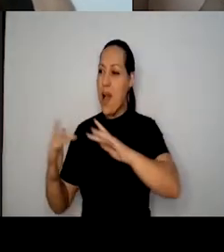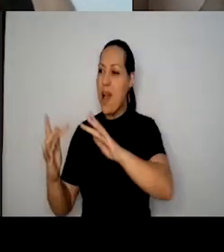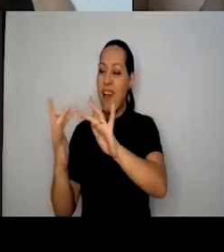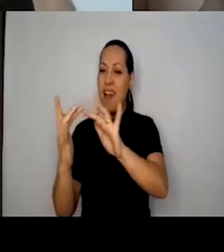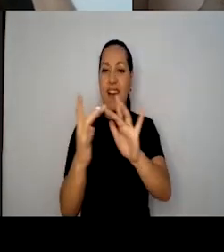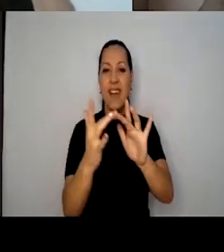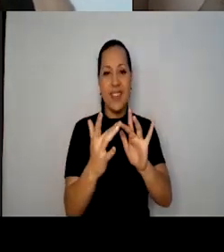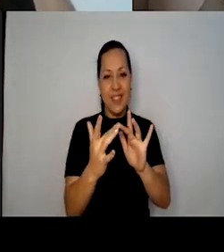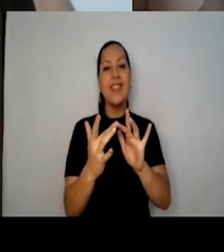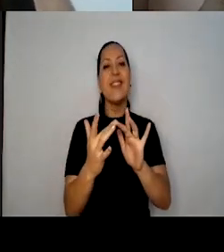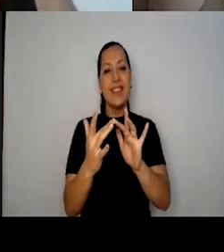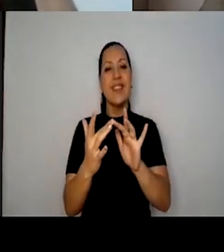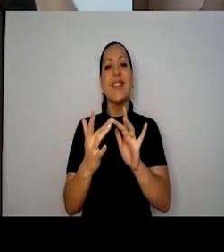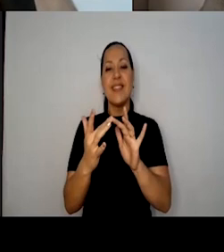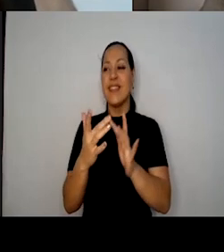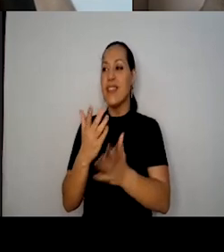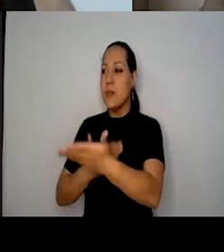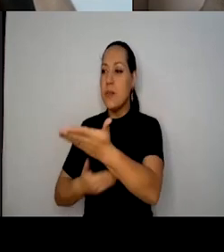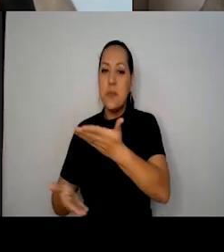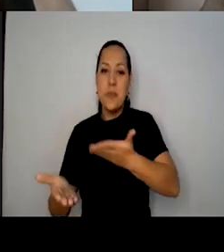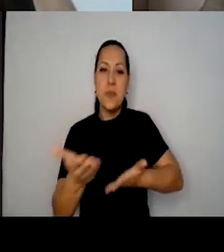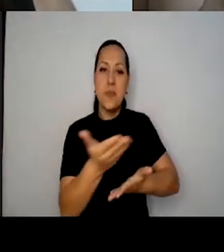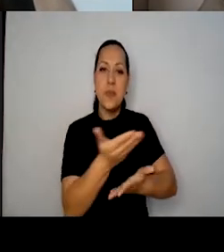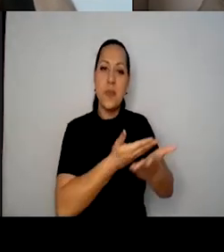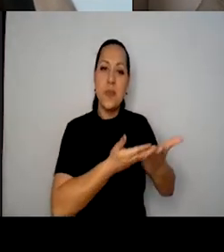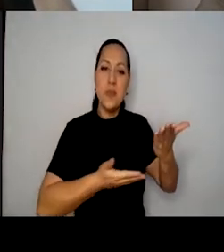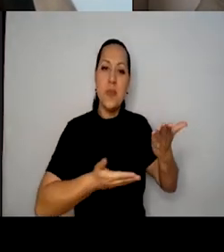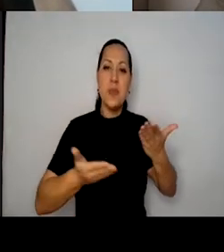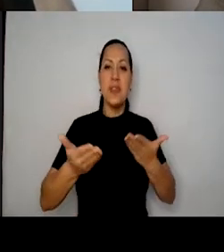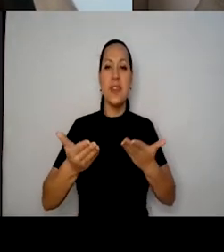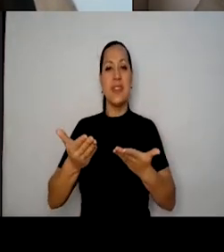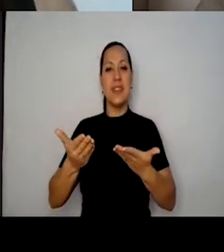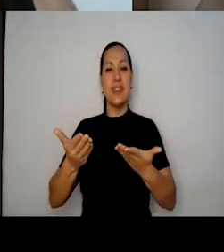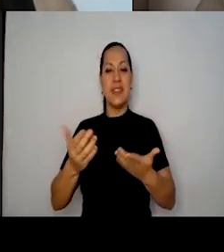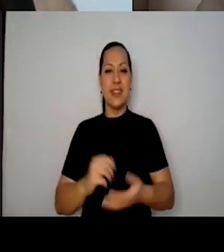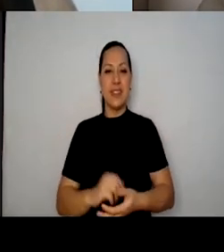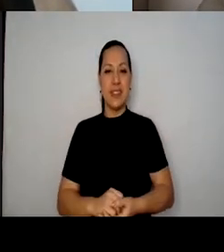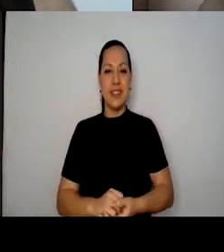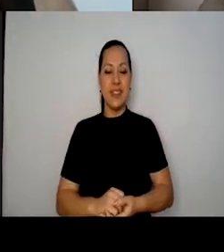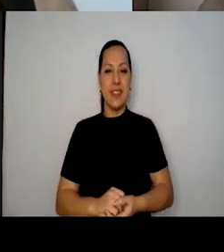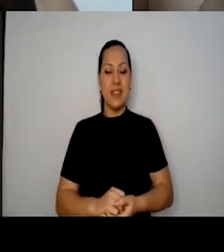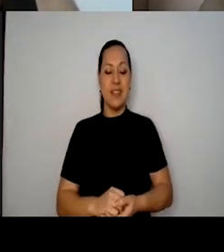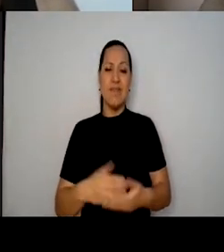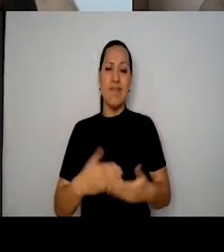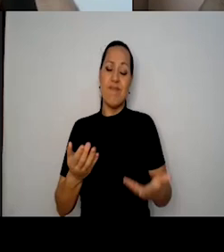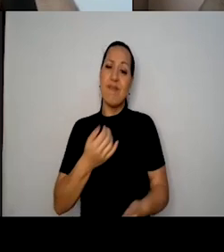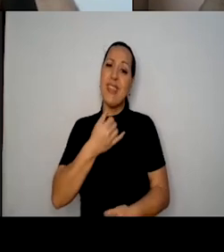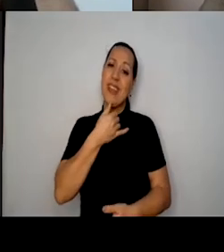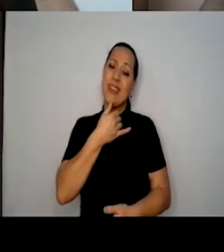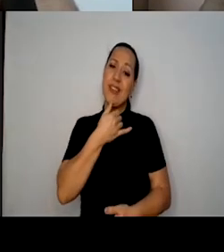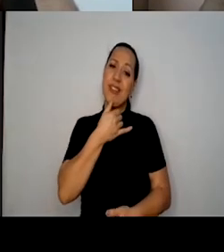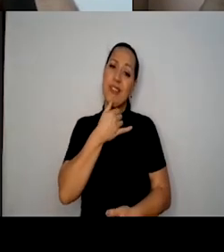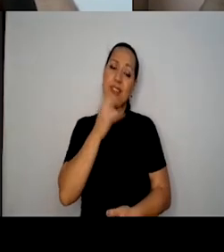interfere na passagem do transeunte, e isso é muito triste mesmo, Tiago, porque muitas